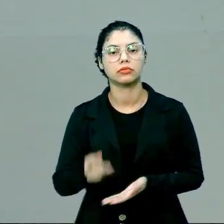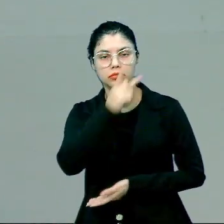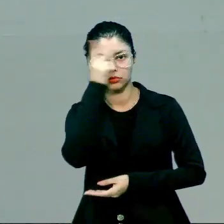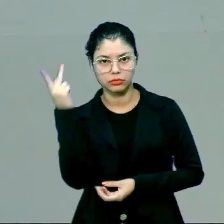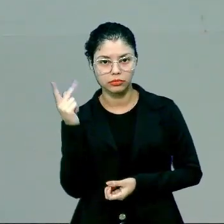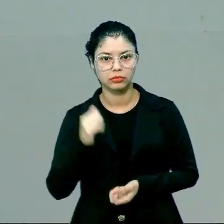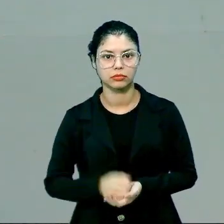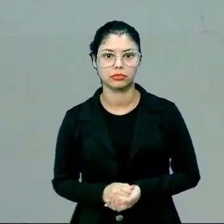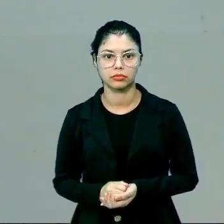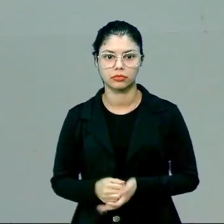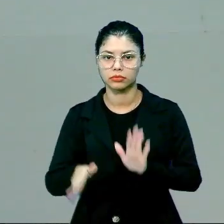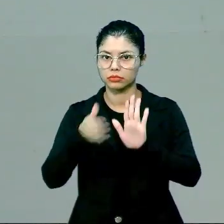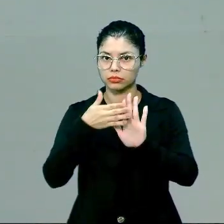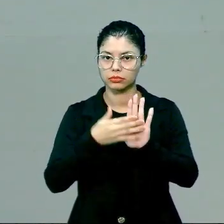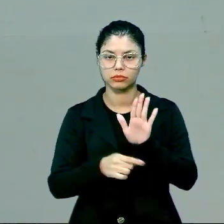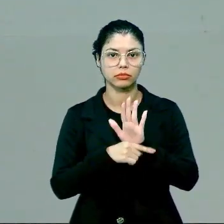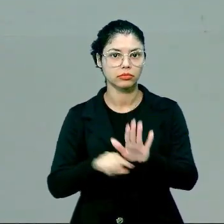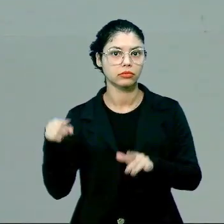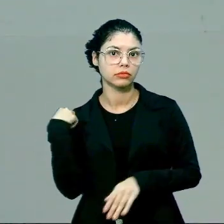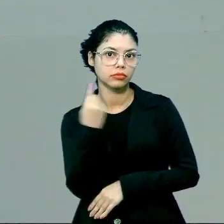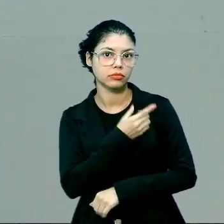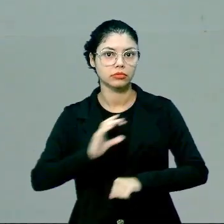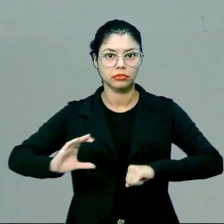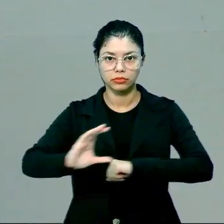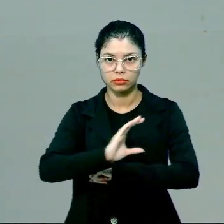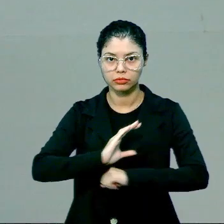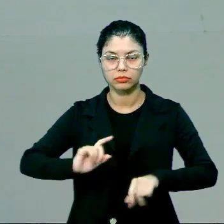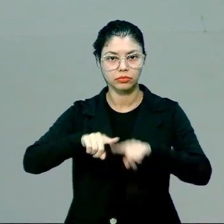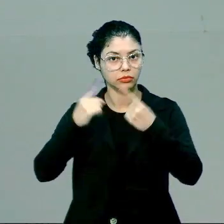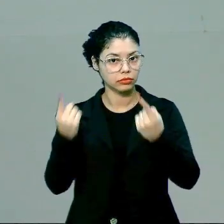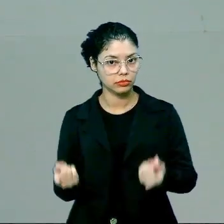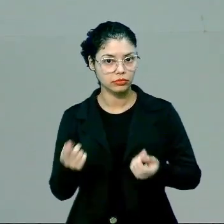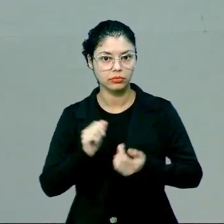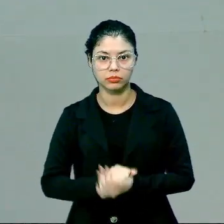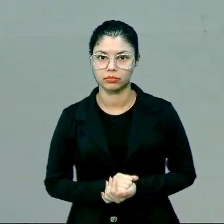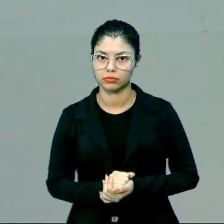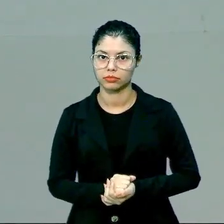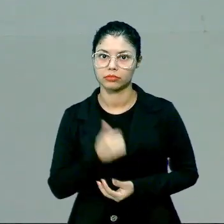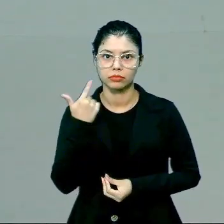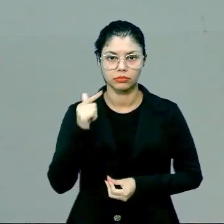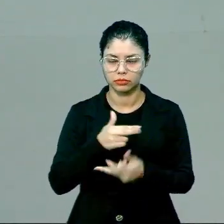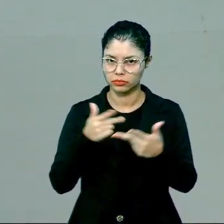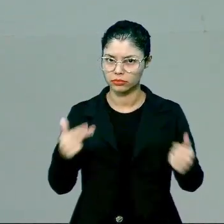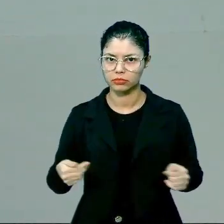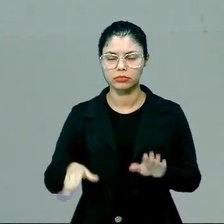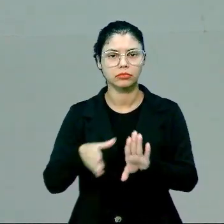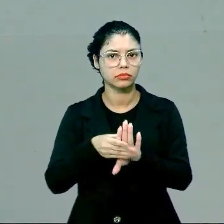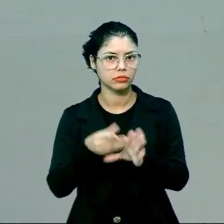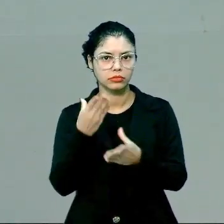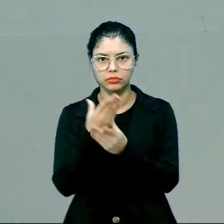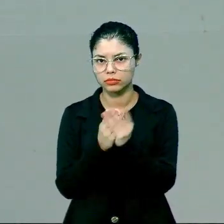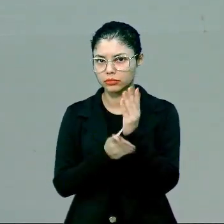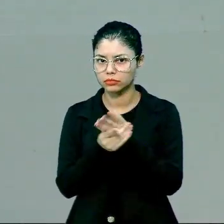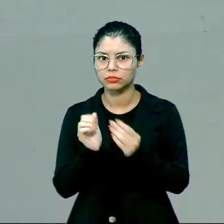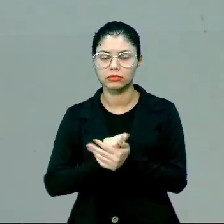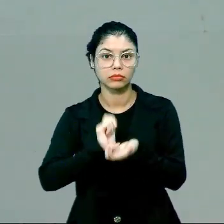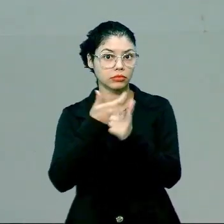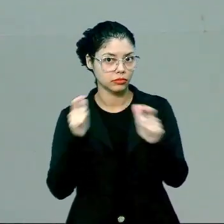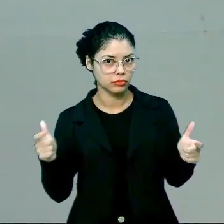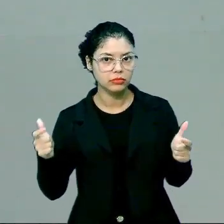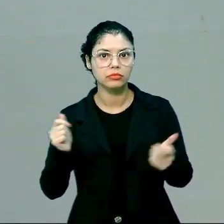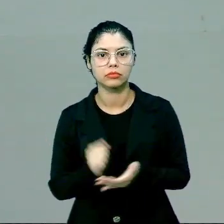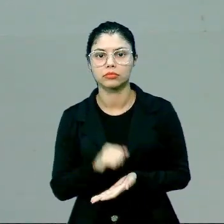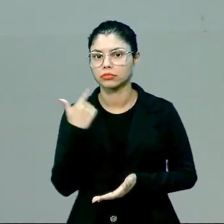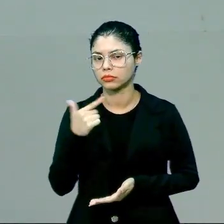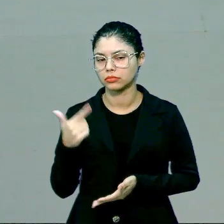os princípios estão pautados na nossa Constituição. Porém, os princípios não são coisas palpáveis. Eles são muito amplos.